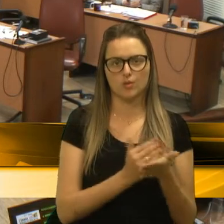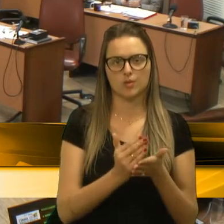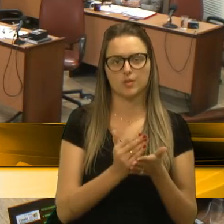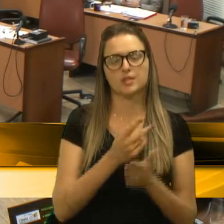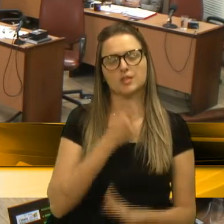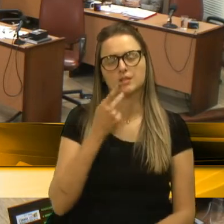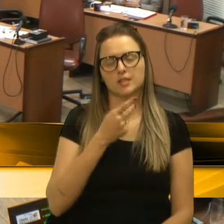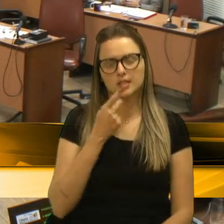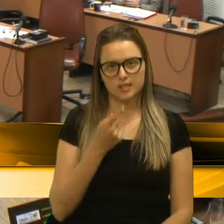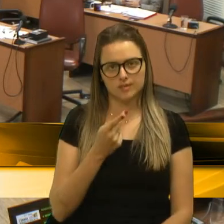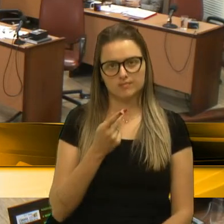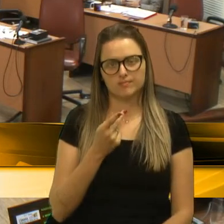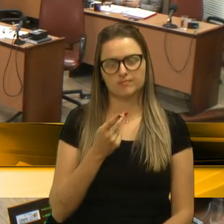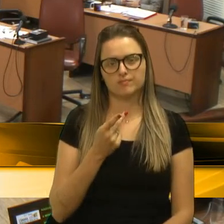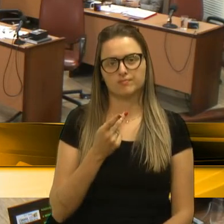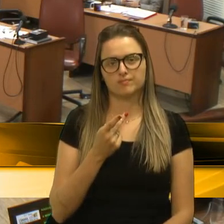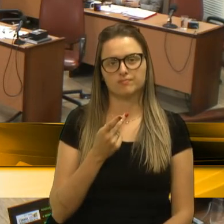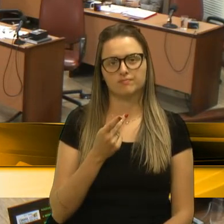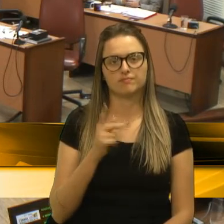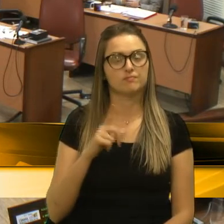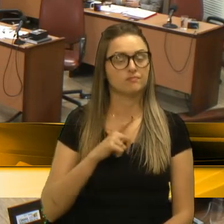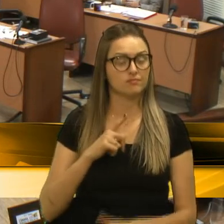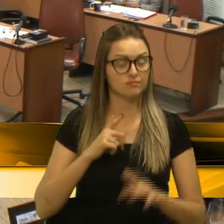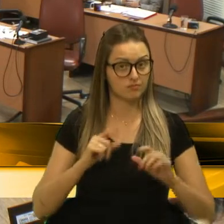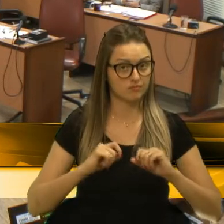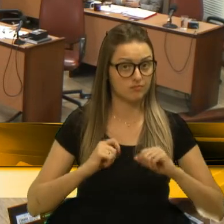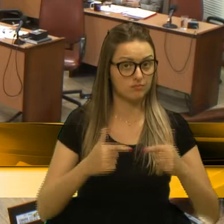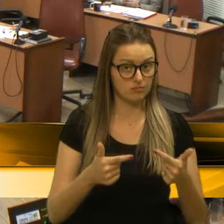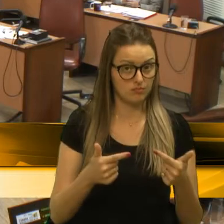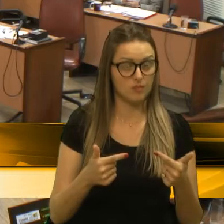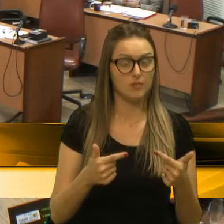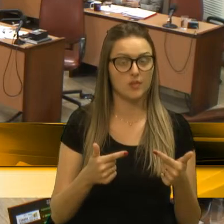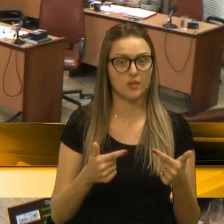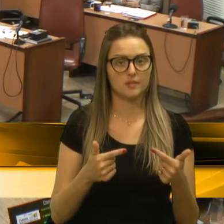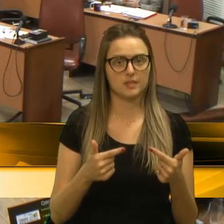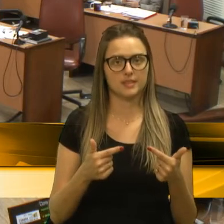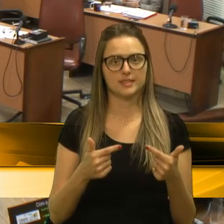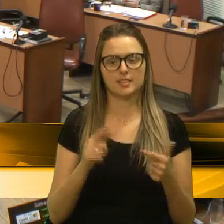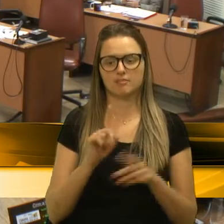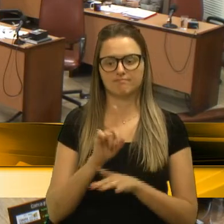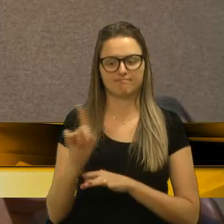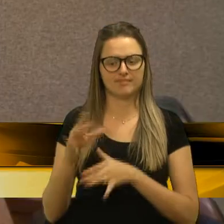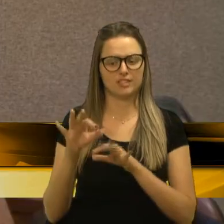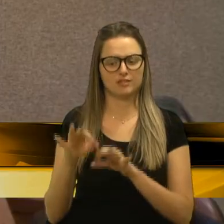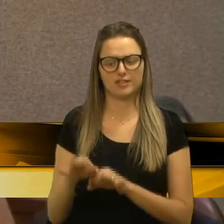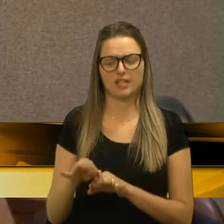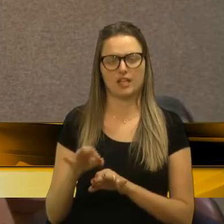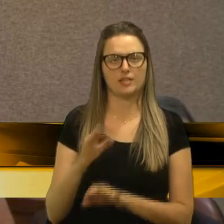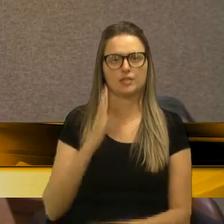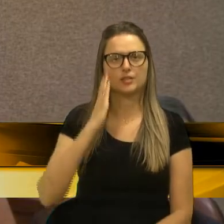foi uma ação, podemos assim dizer, infeliz do nosso prefeito Guerra.